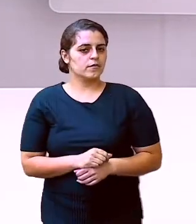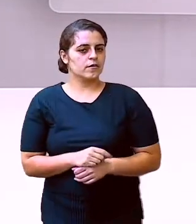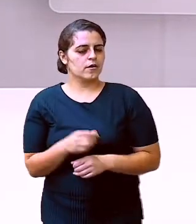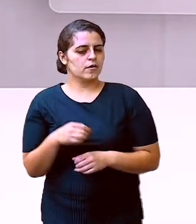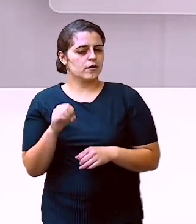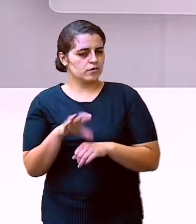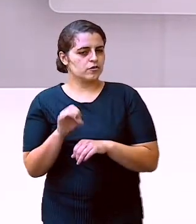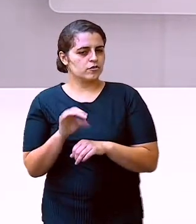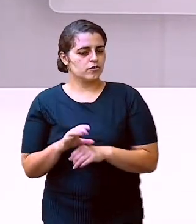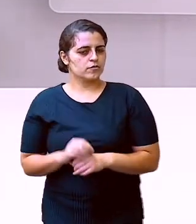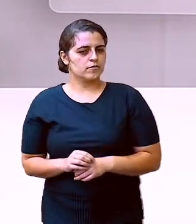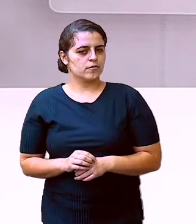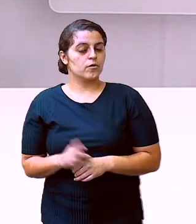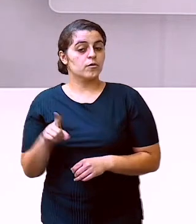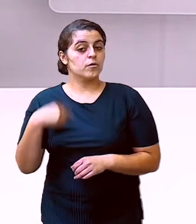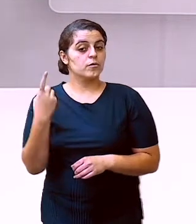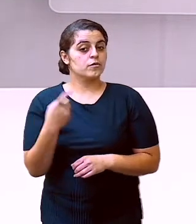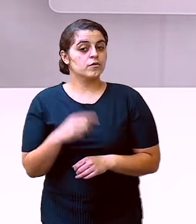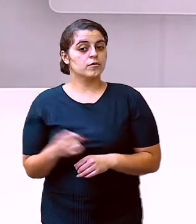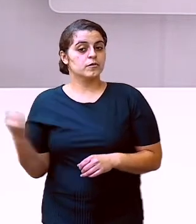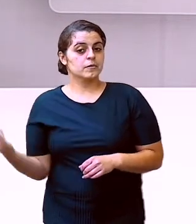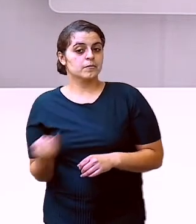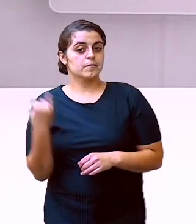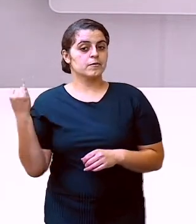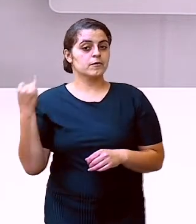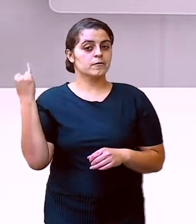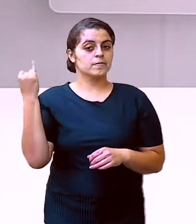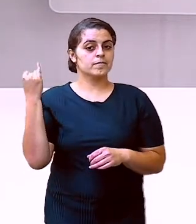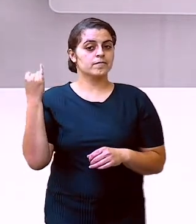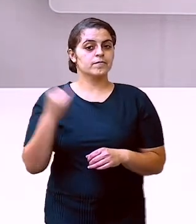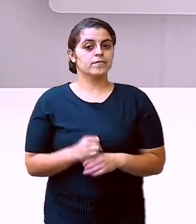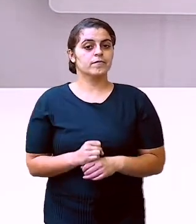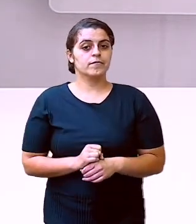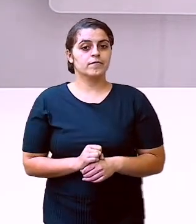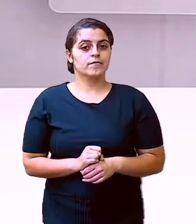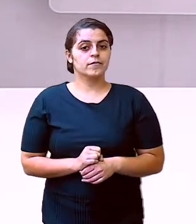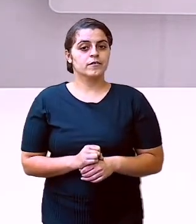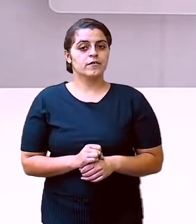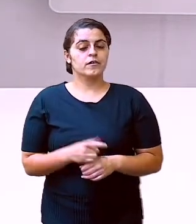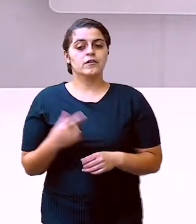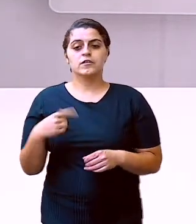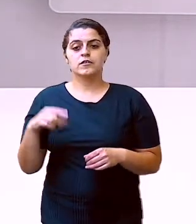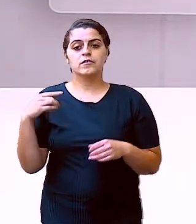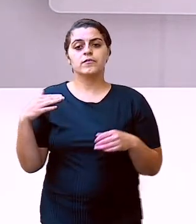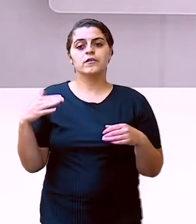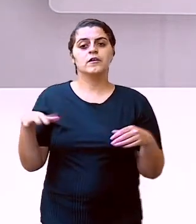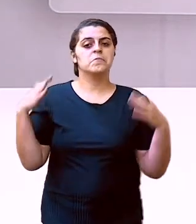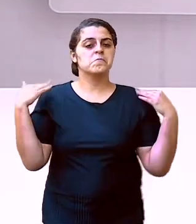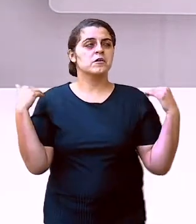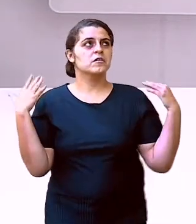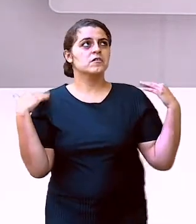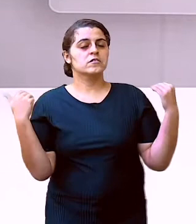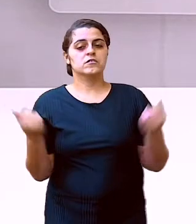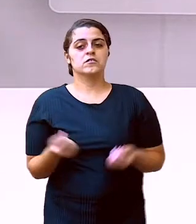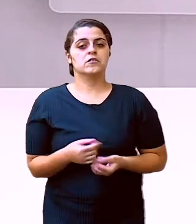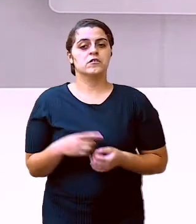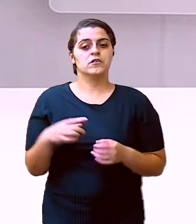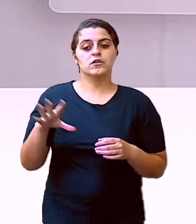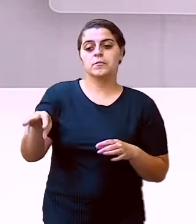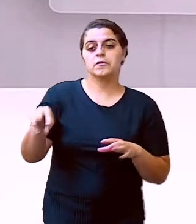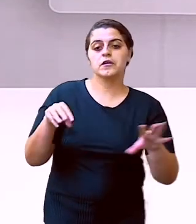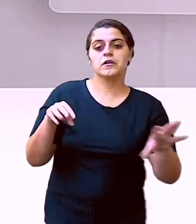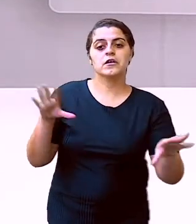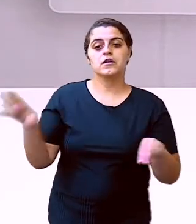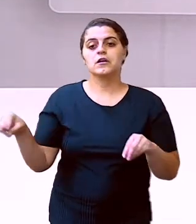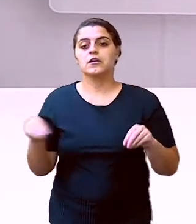recadinho para eles. Outra coisa que é muito importante é não sair por aí tocando nas coisas